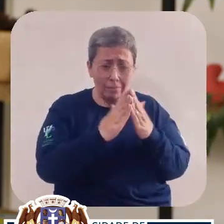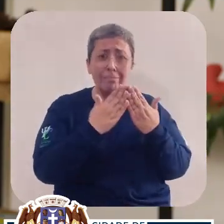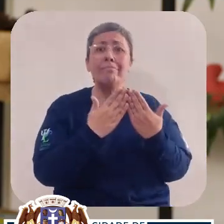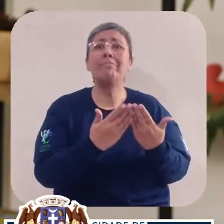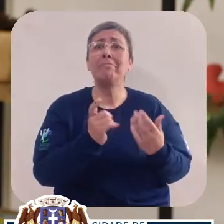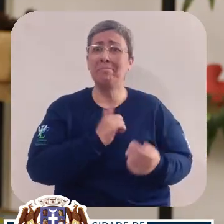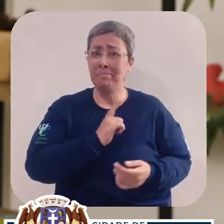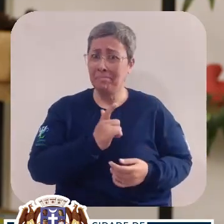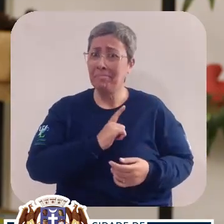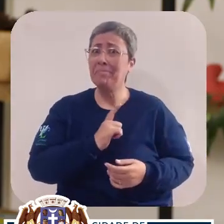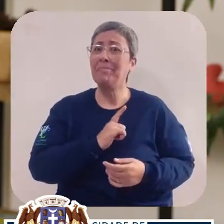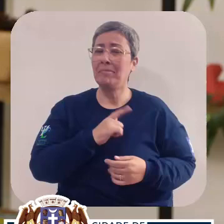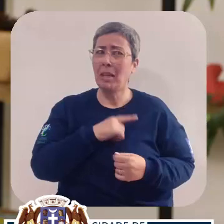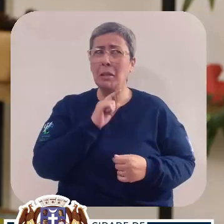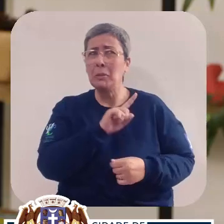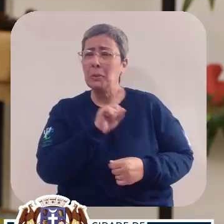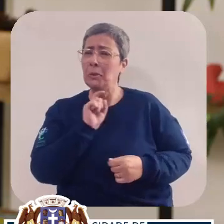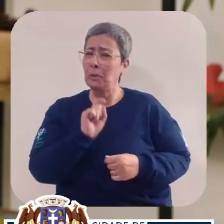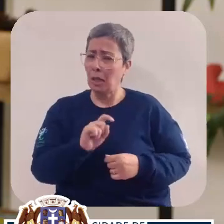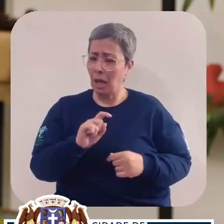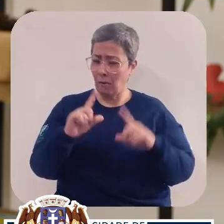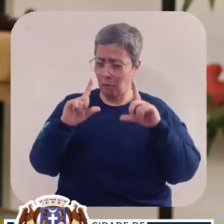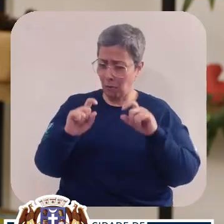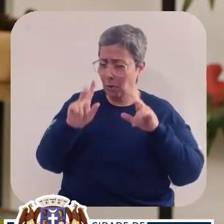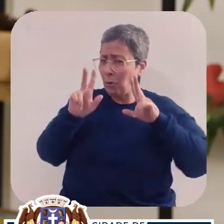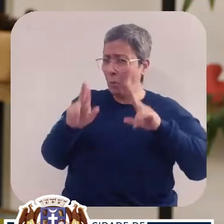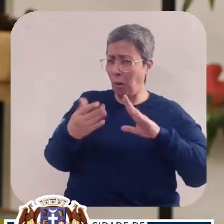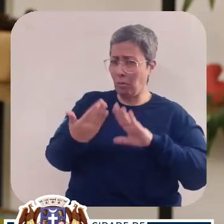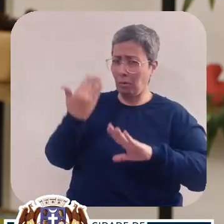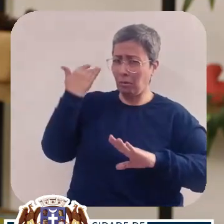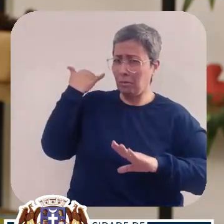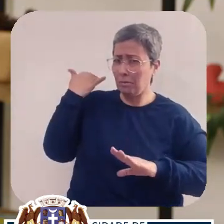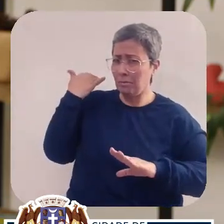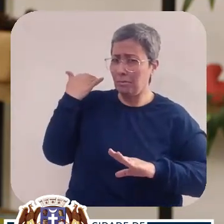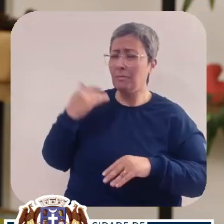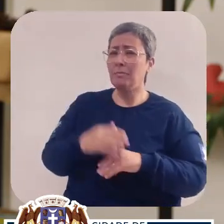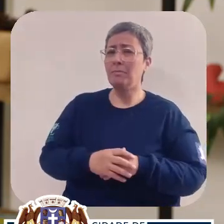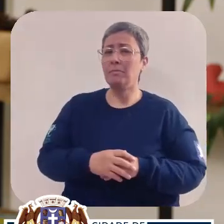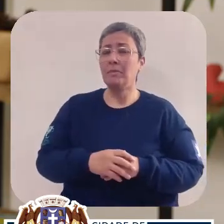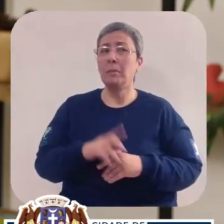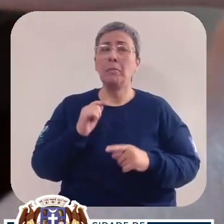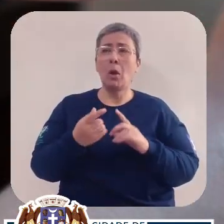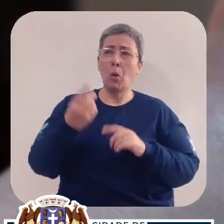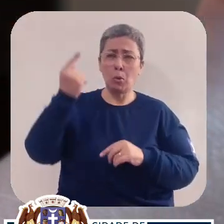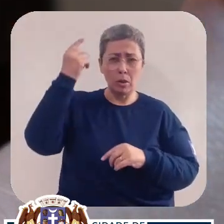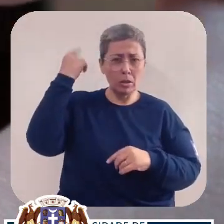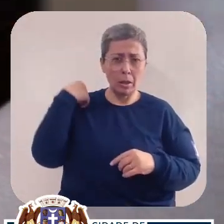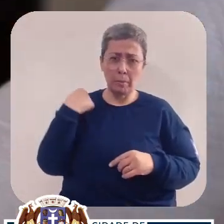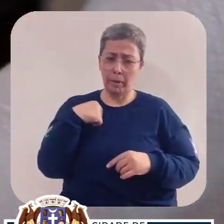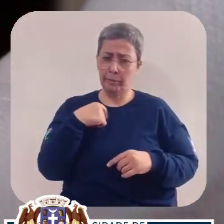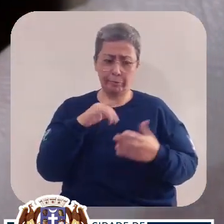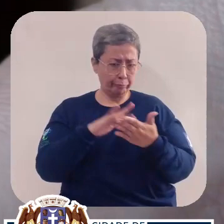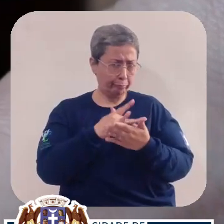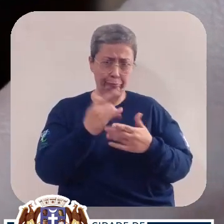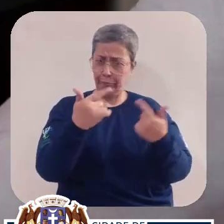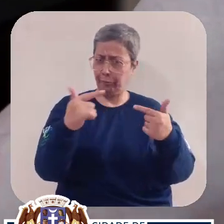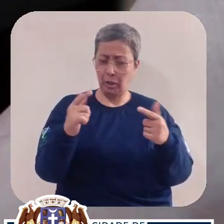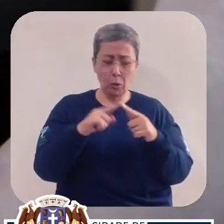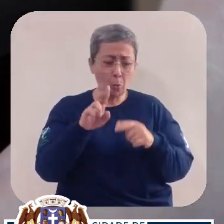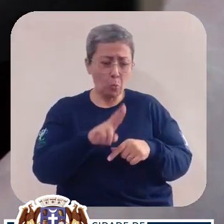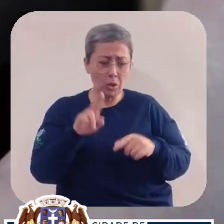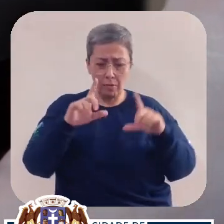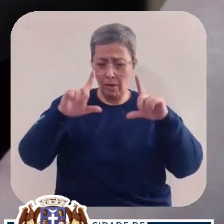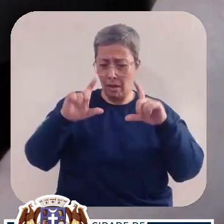Cabe nesse álbum? Será que a gente tira ainda foto como antigamente? Antigamente não tinha celular.